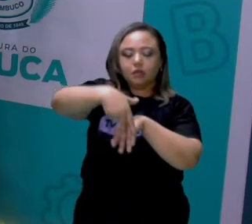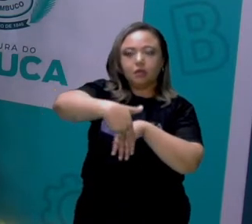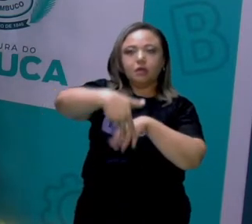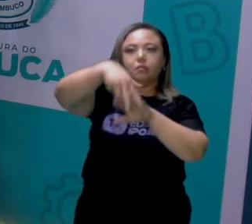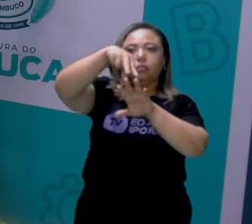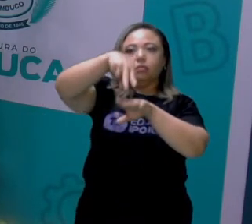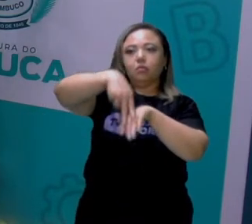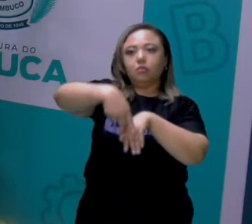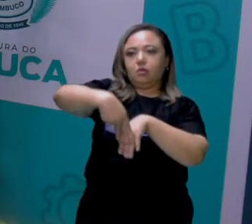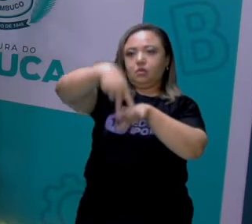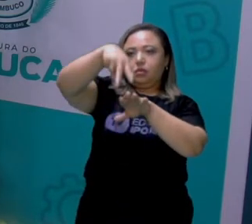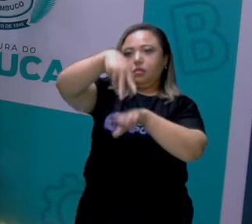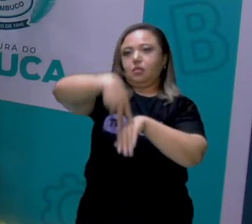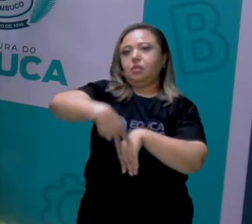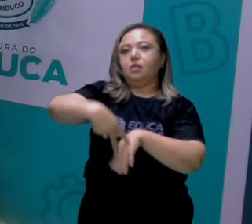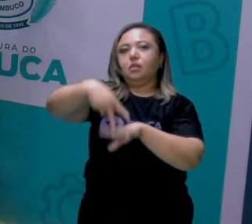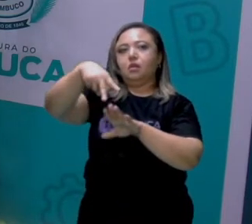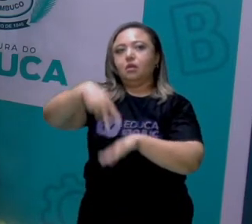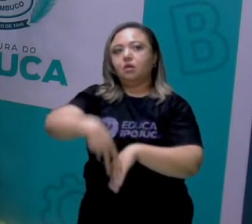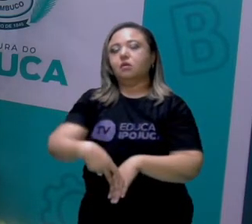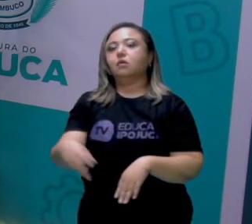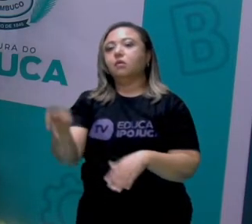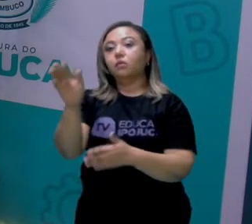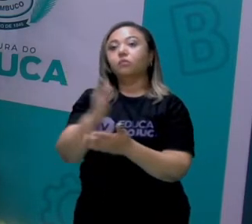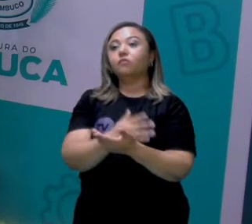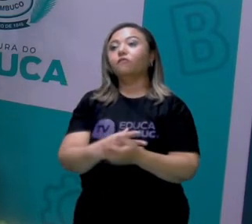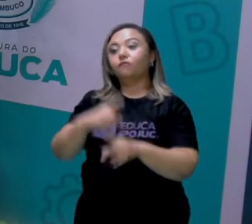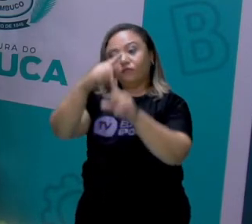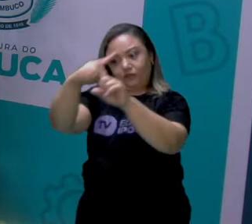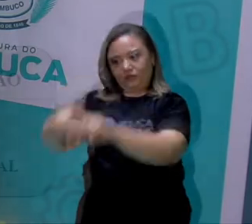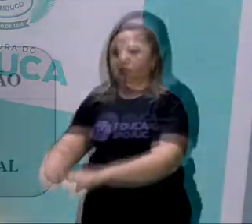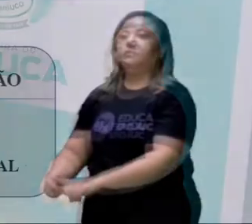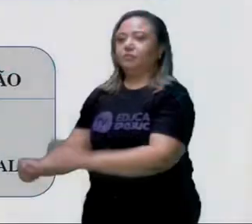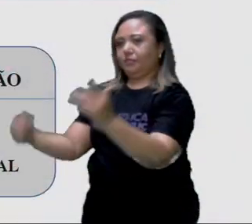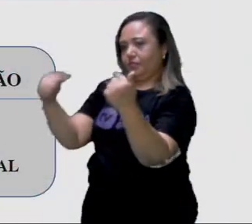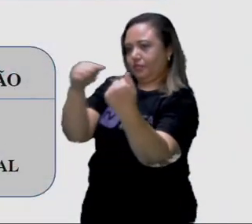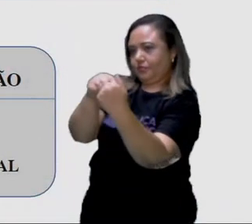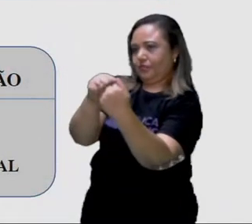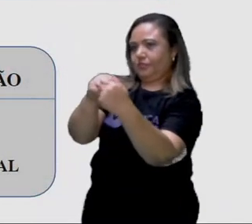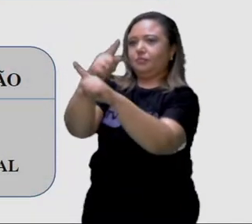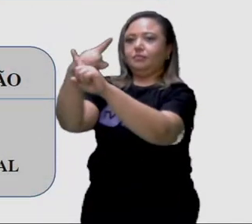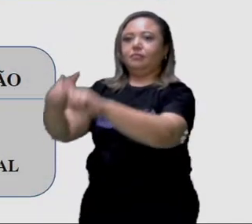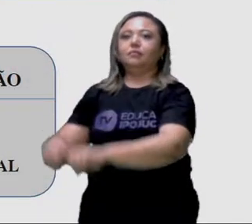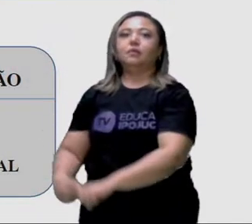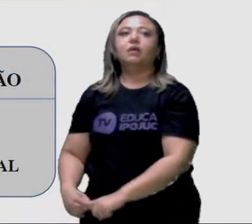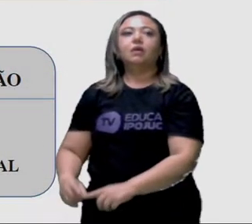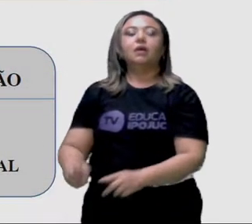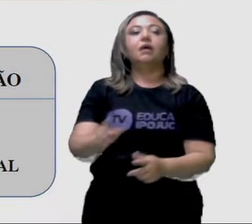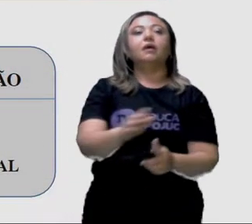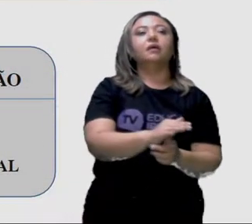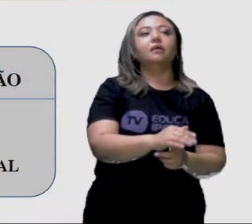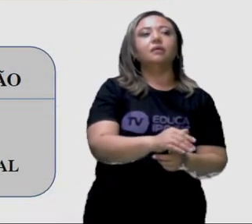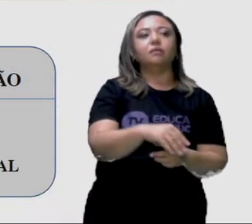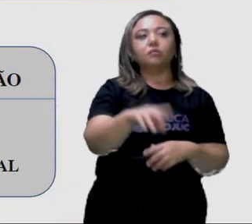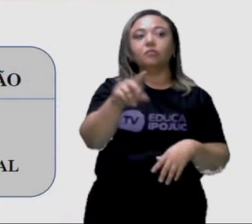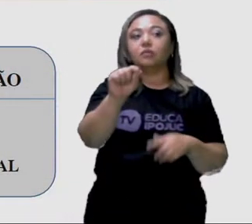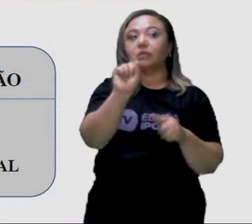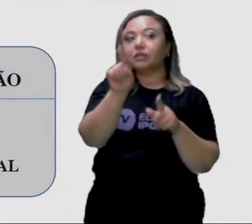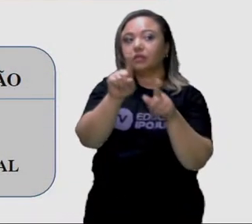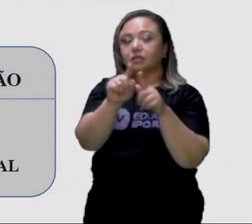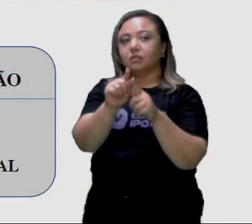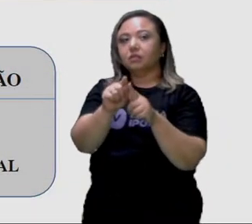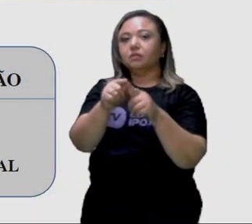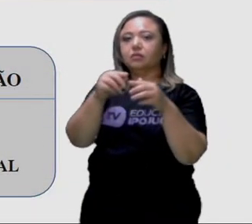certo? São alguns exemplos das ginásticas de competição. A ginástica fisioterápica, que vai trazer elementos como